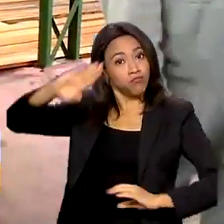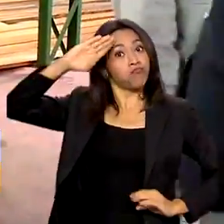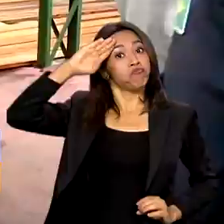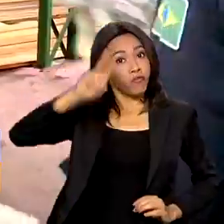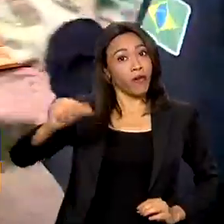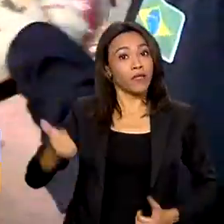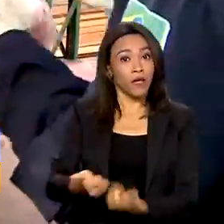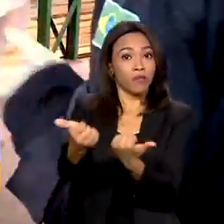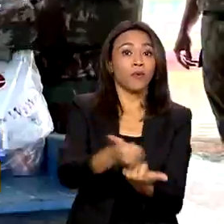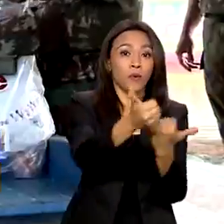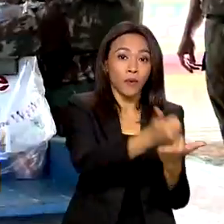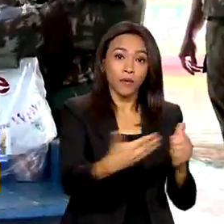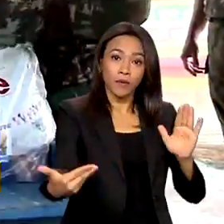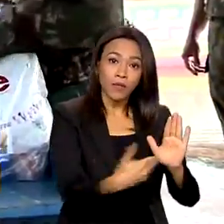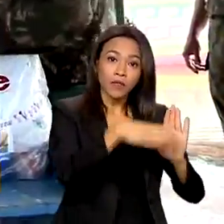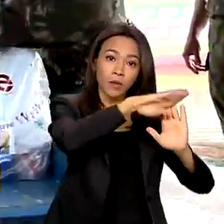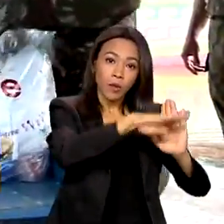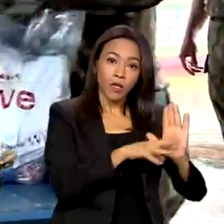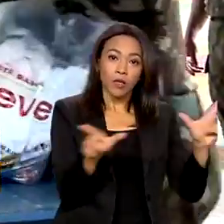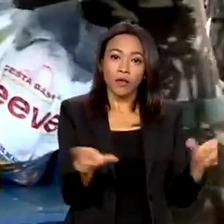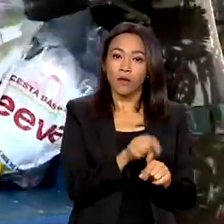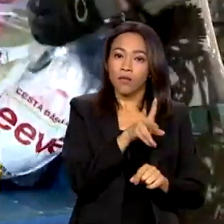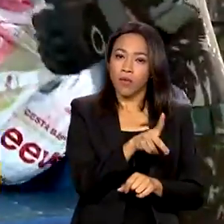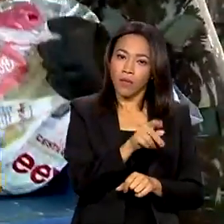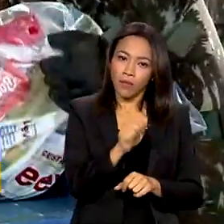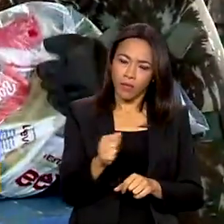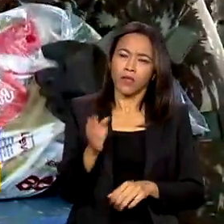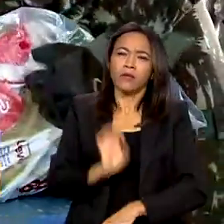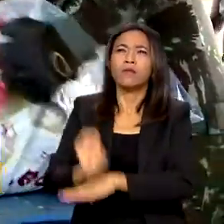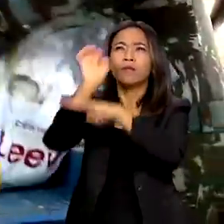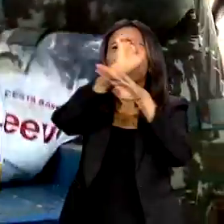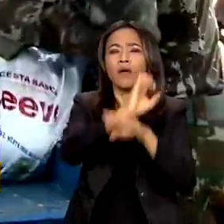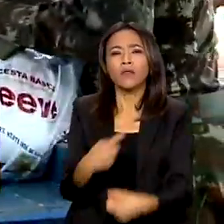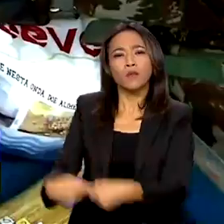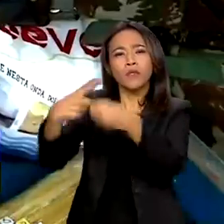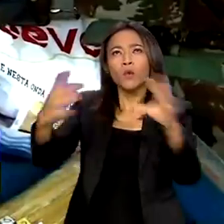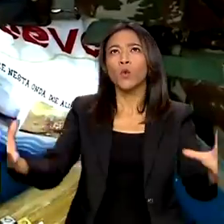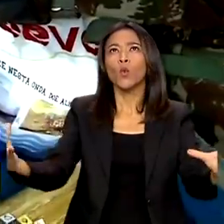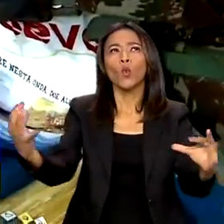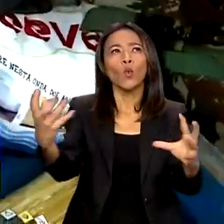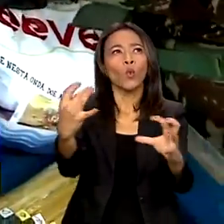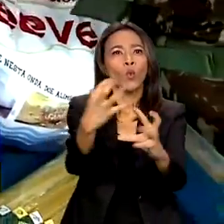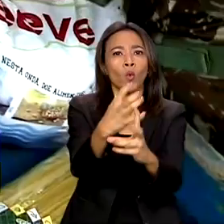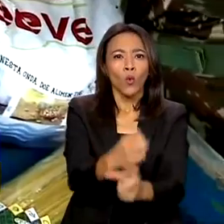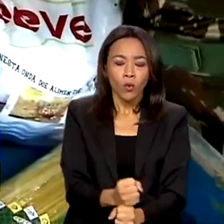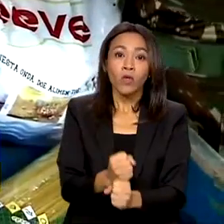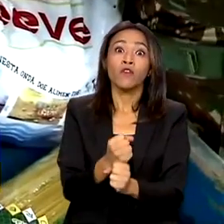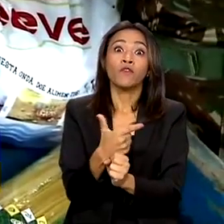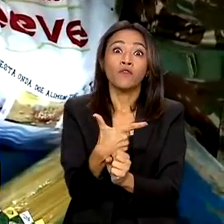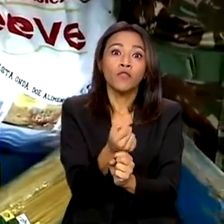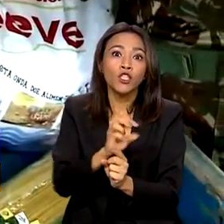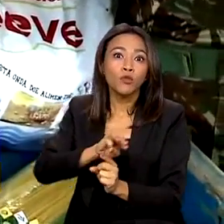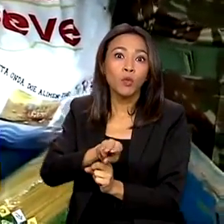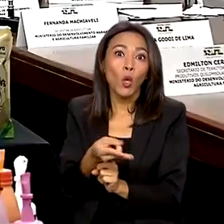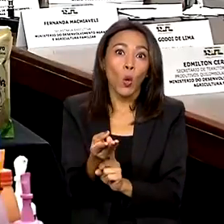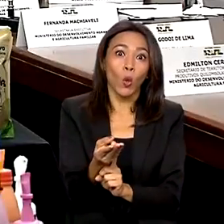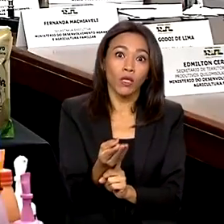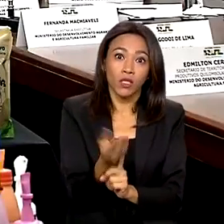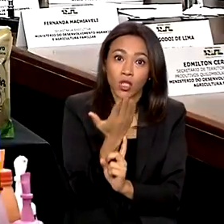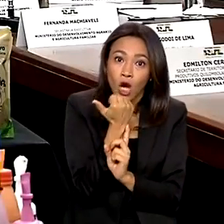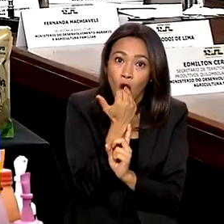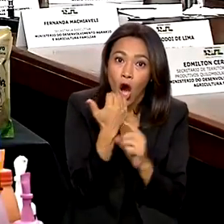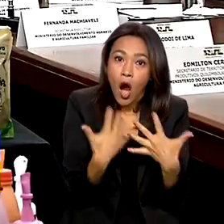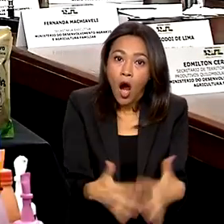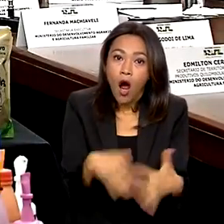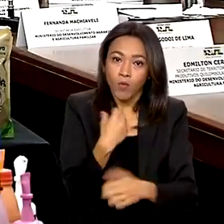as compras institucionais do governo federal, estados e municípios somam mais de 20 bilhões de reais em alimentos ao ano. O Brasil quer